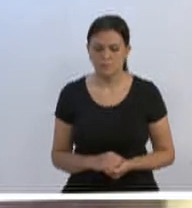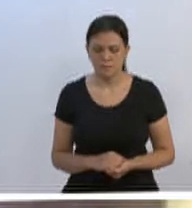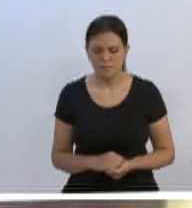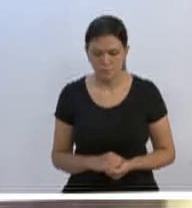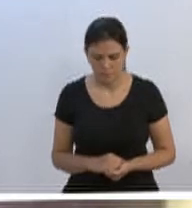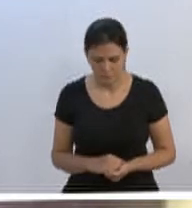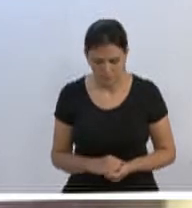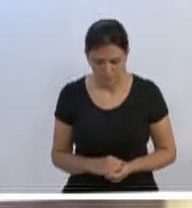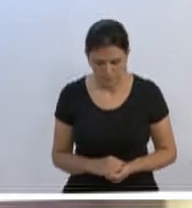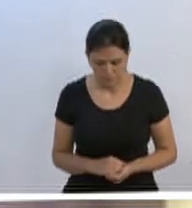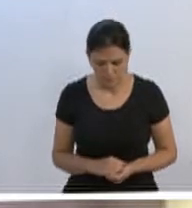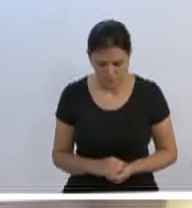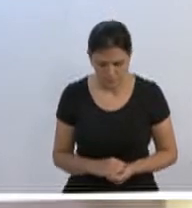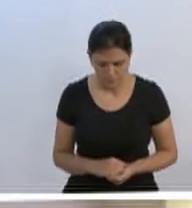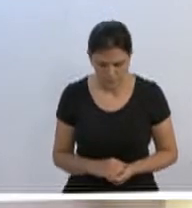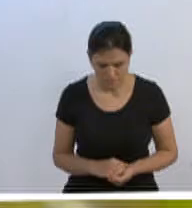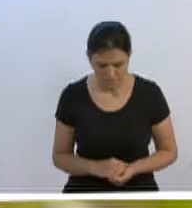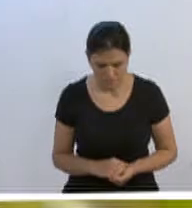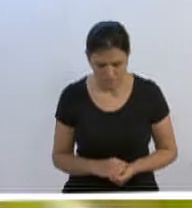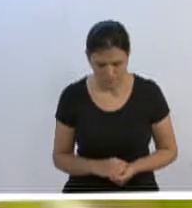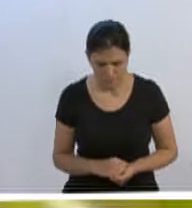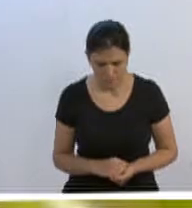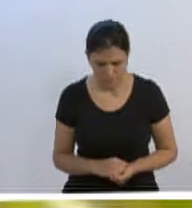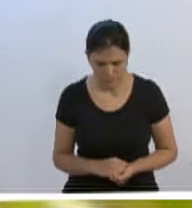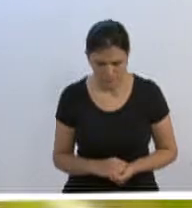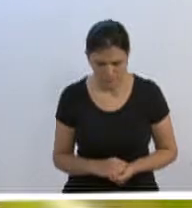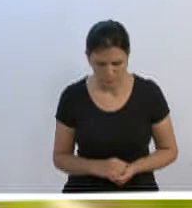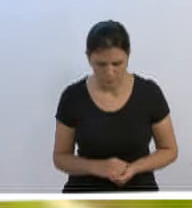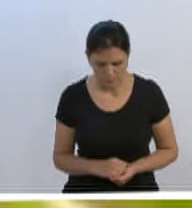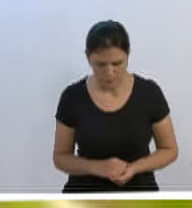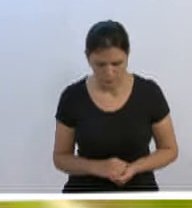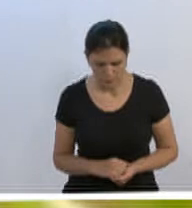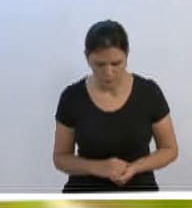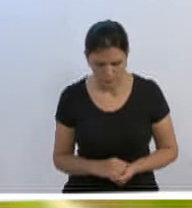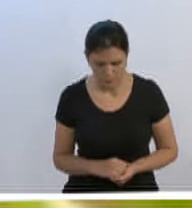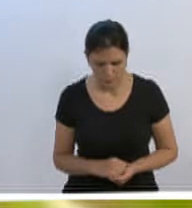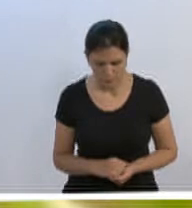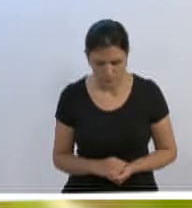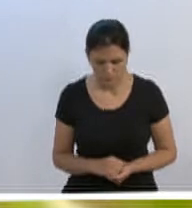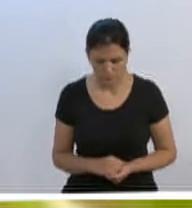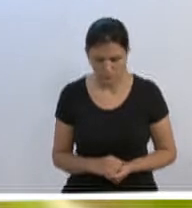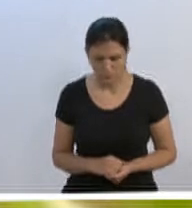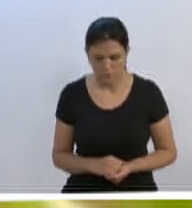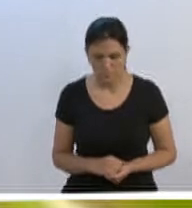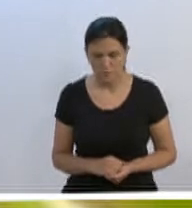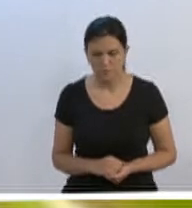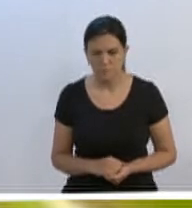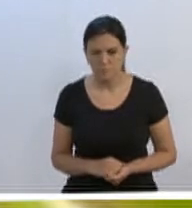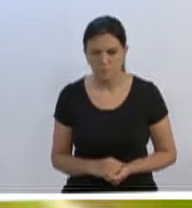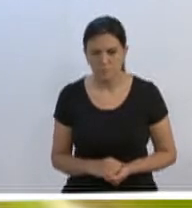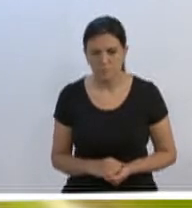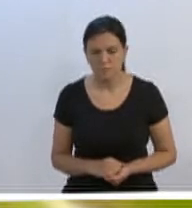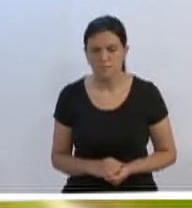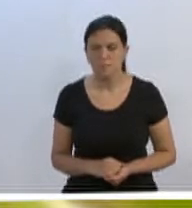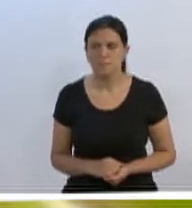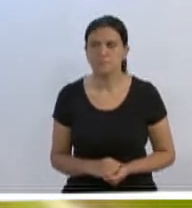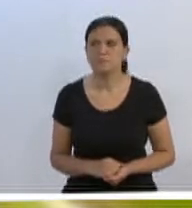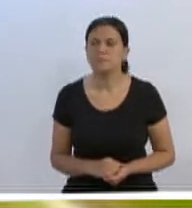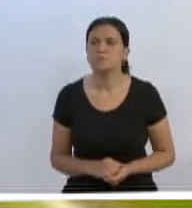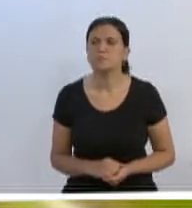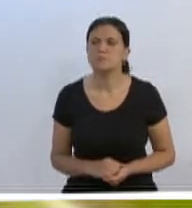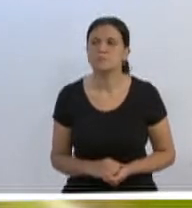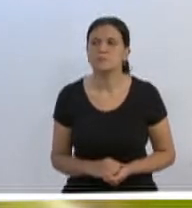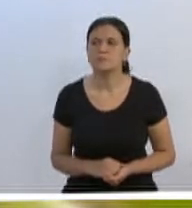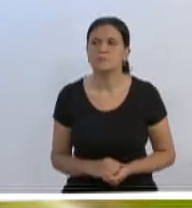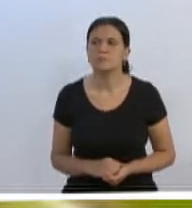canta Canta sobre o pouco verde que ainda me restou Canta, passarinho, canta